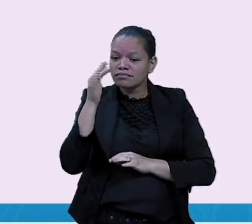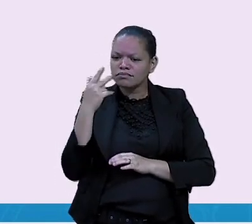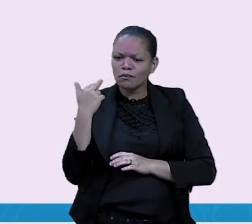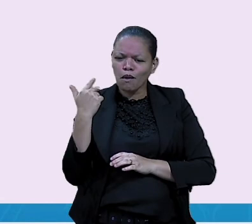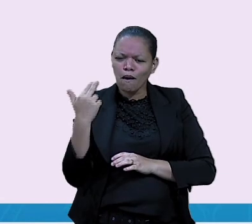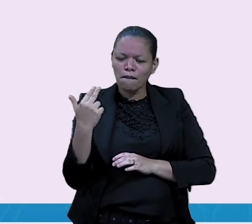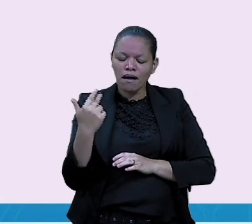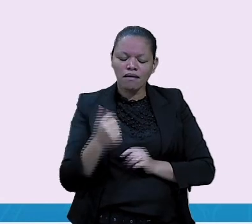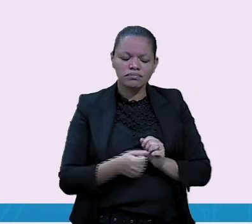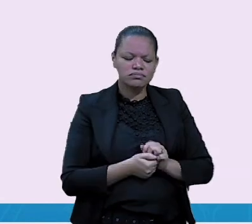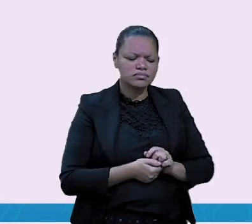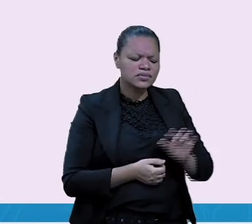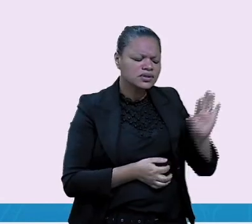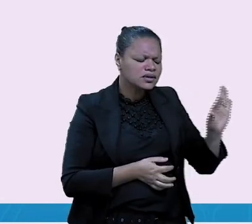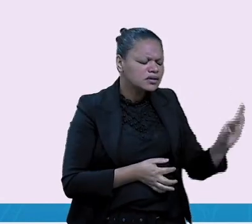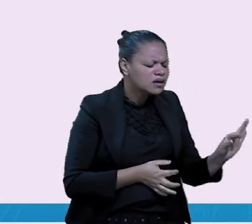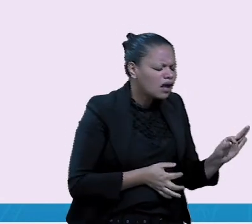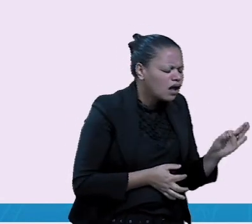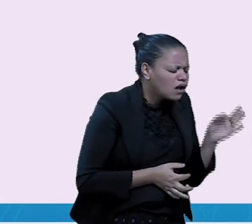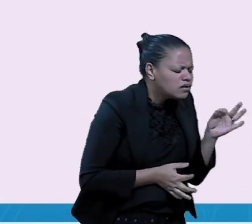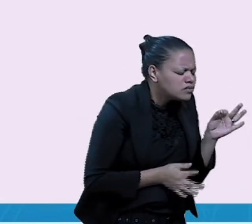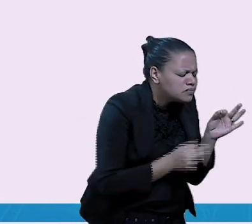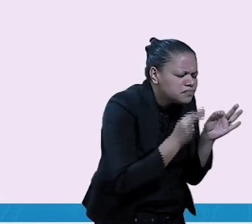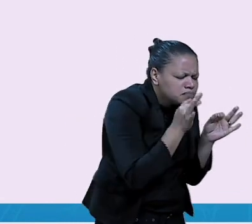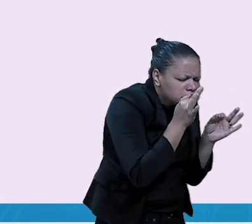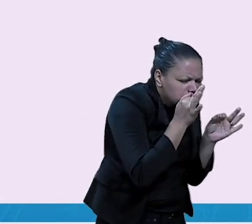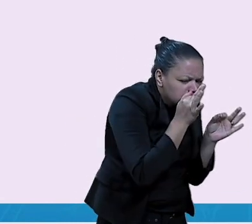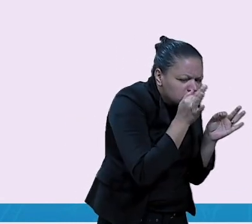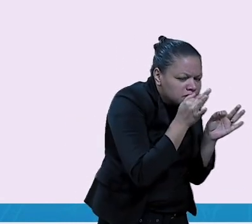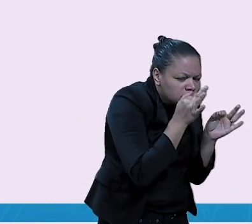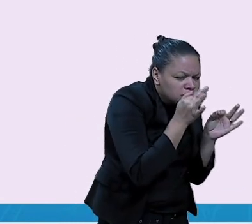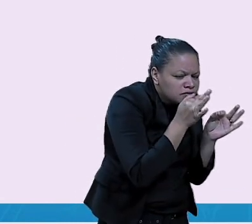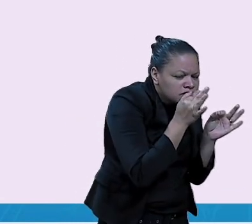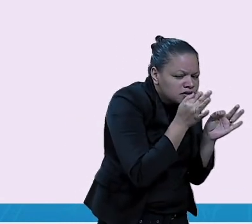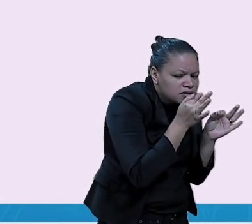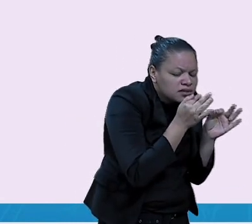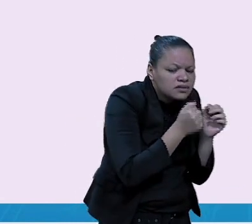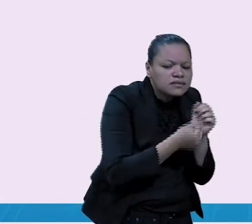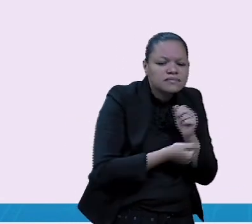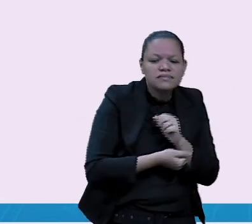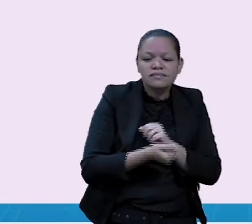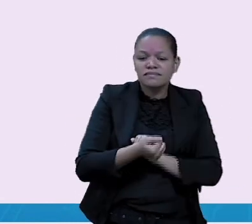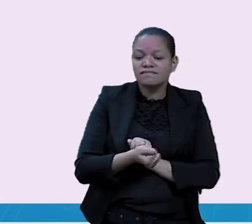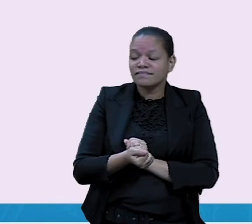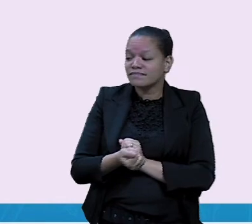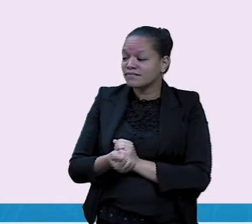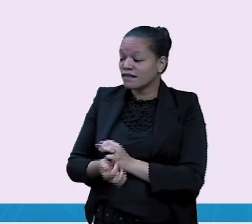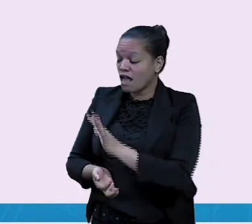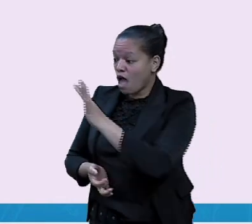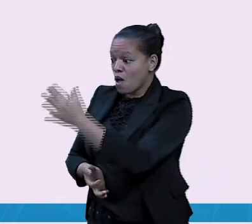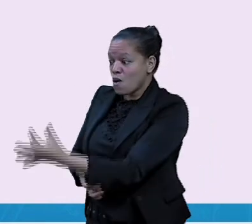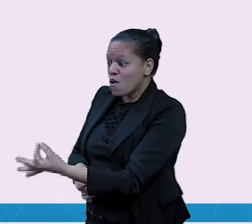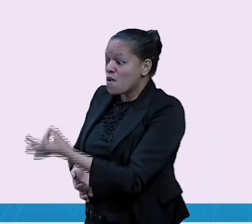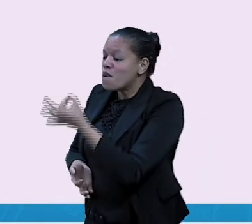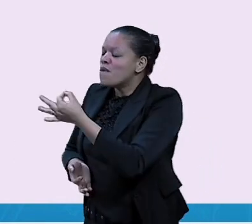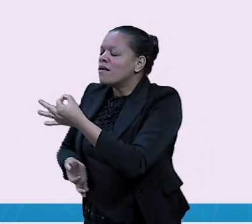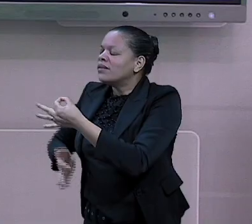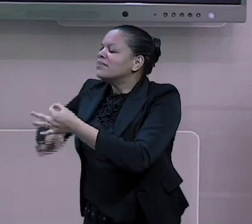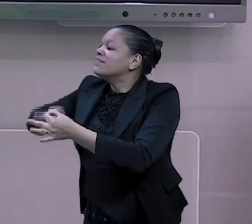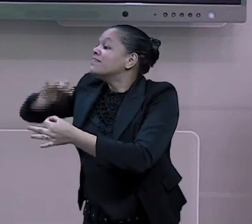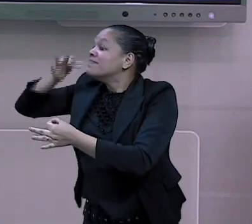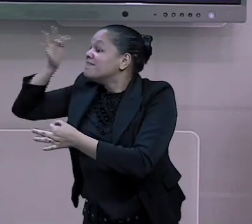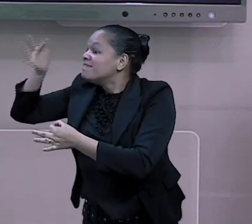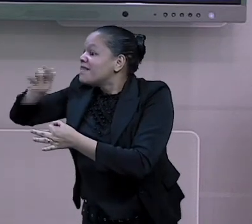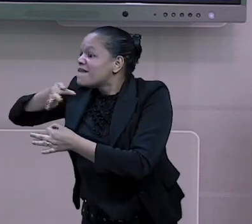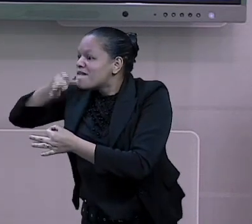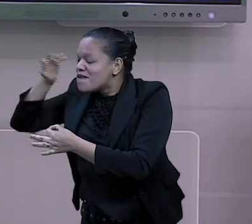E o aumentativo? Existem várias formas, mas eu coloquei aqui, florzão, que